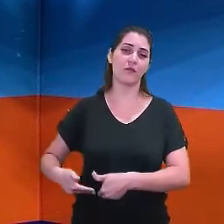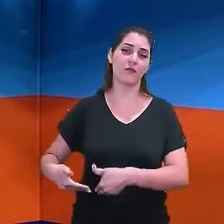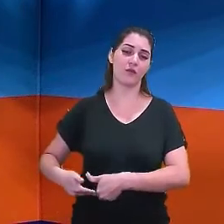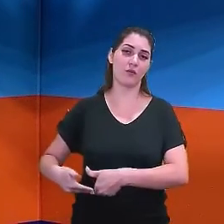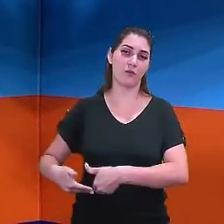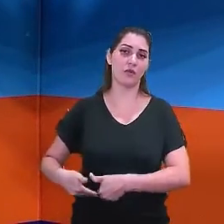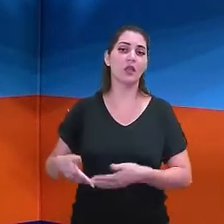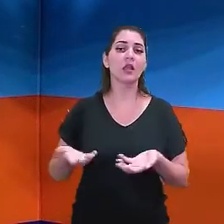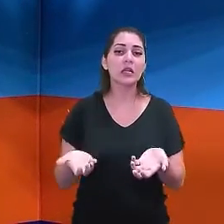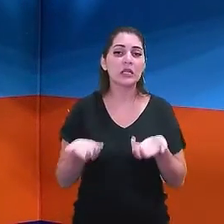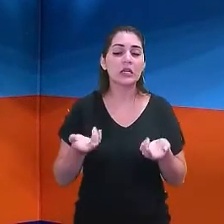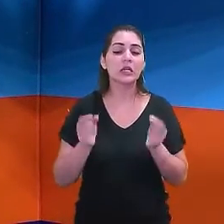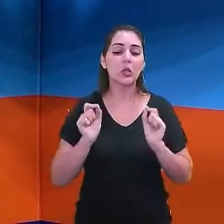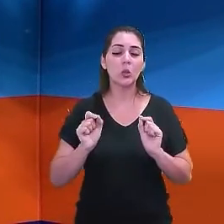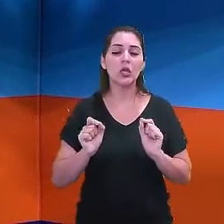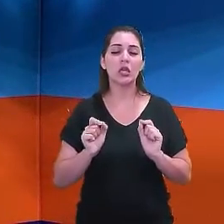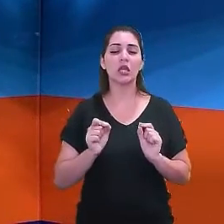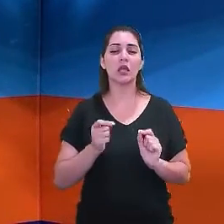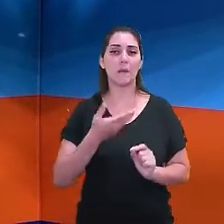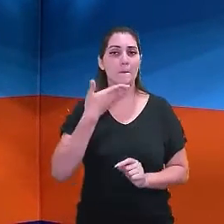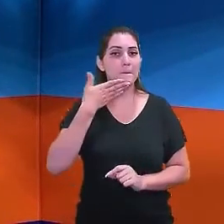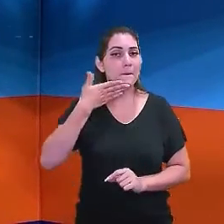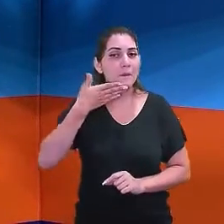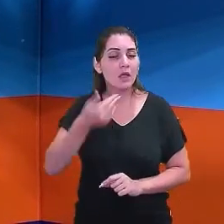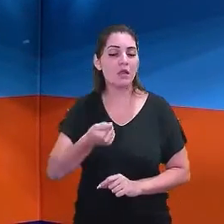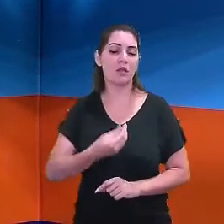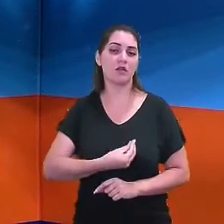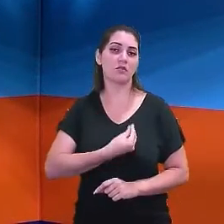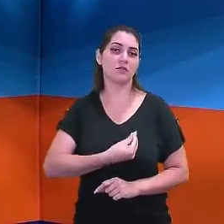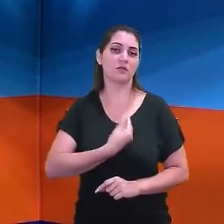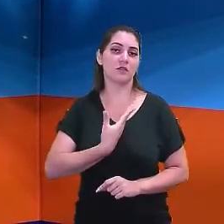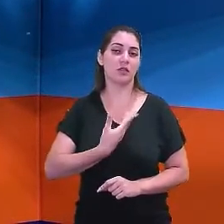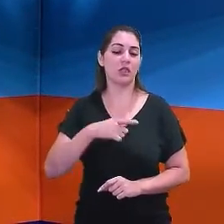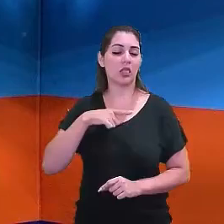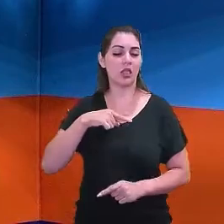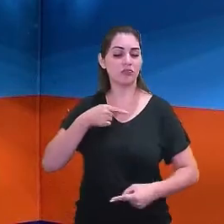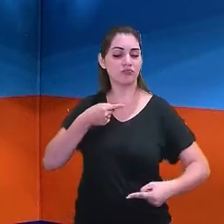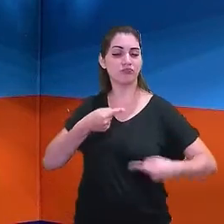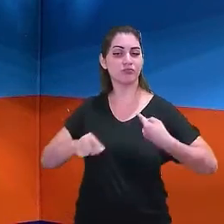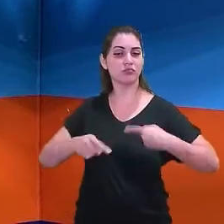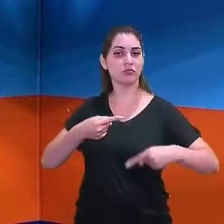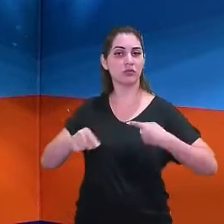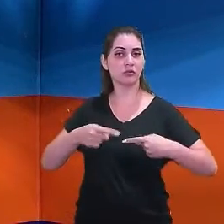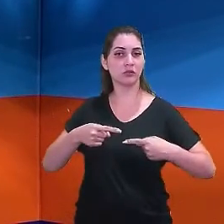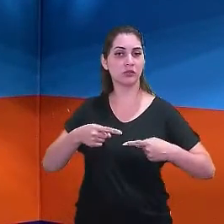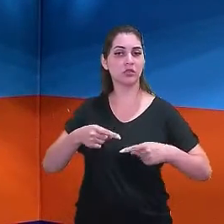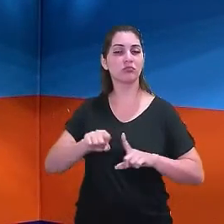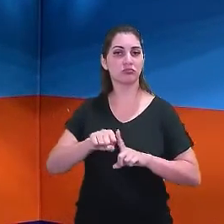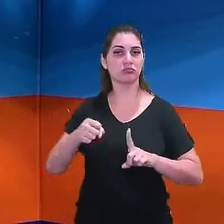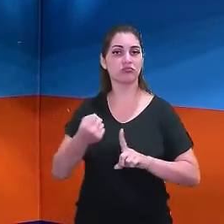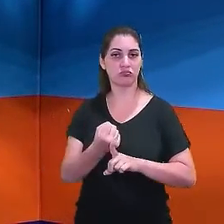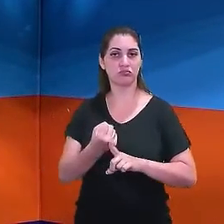Então, eles queriam que a situação daquelas pessoas melhorasse. Então, era uma disputa em punho social.